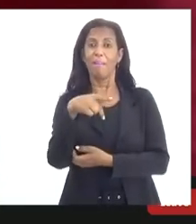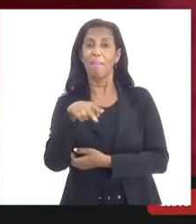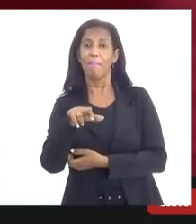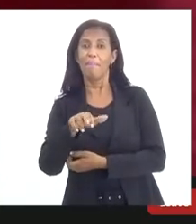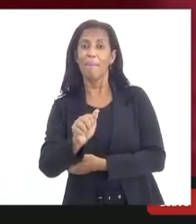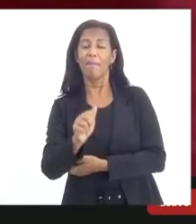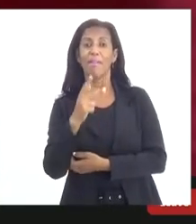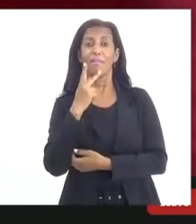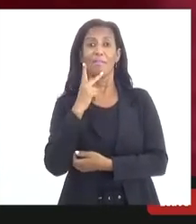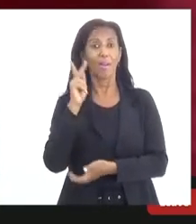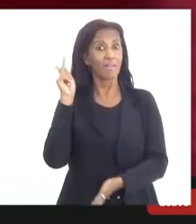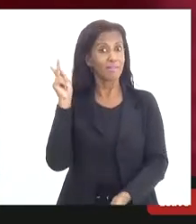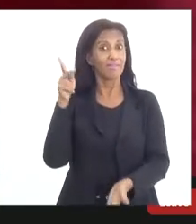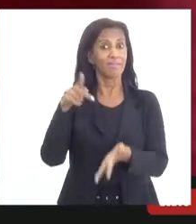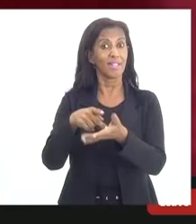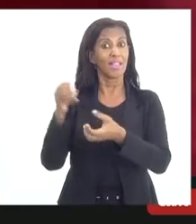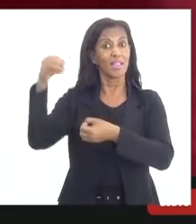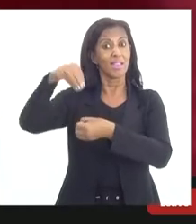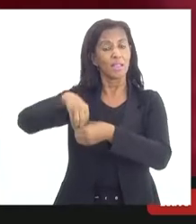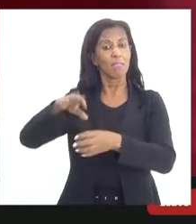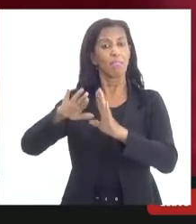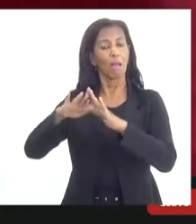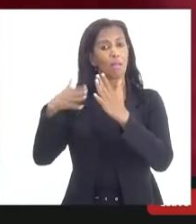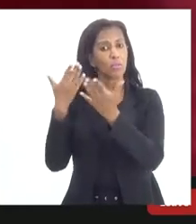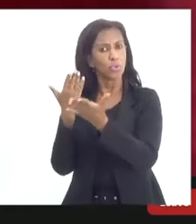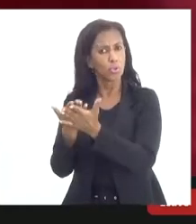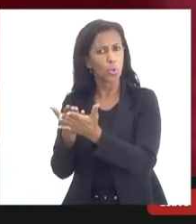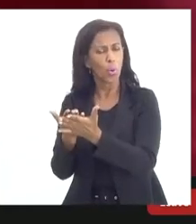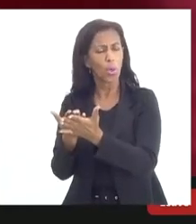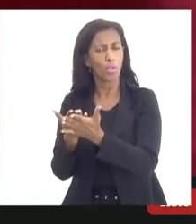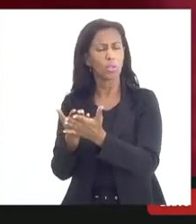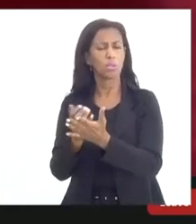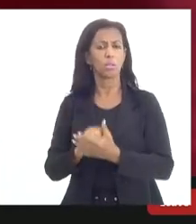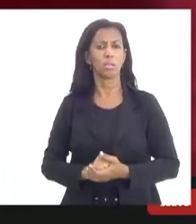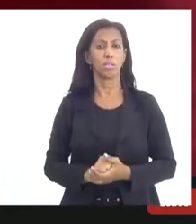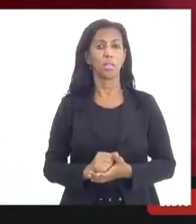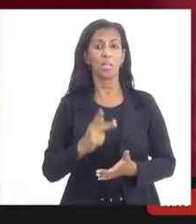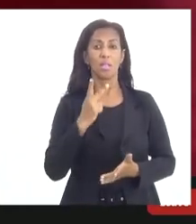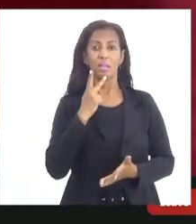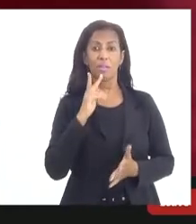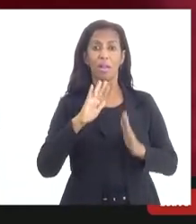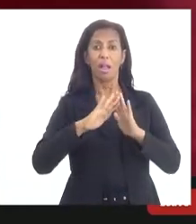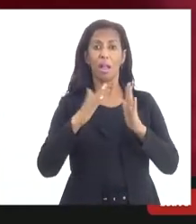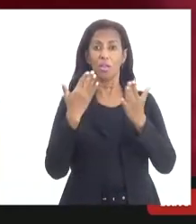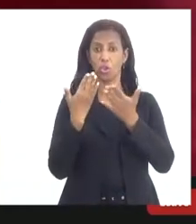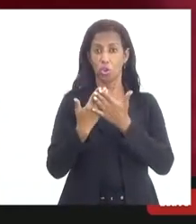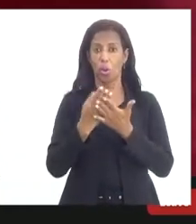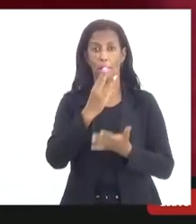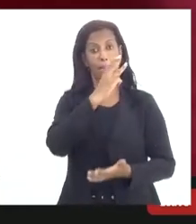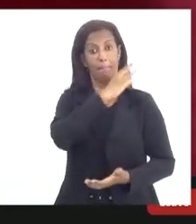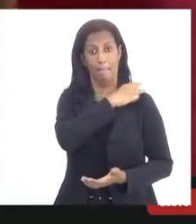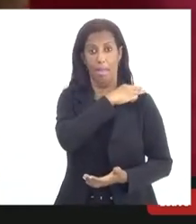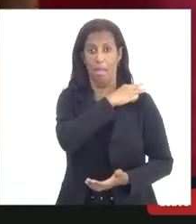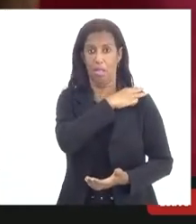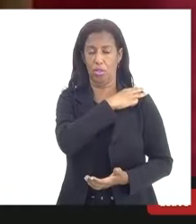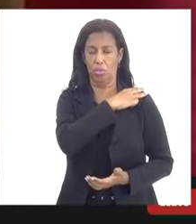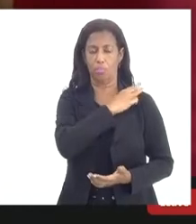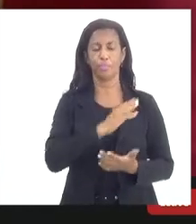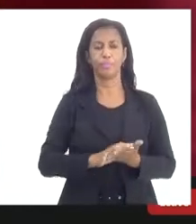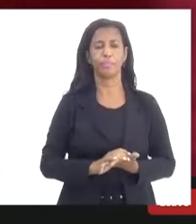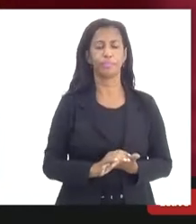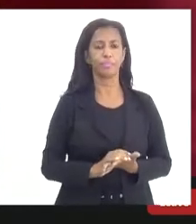exatamente nas escolas e apontando aqui as escolas de nível médio deputado